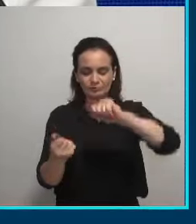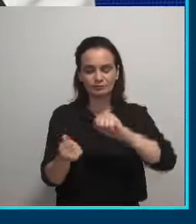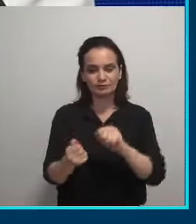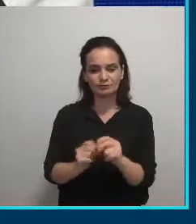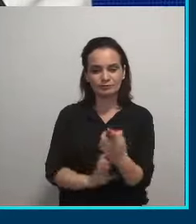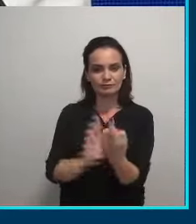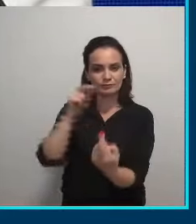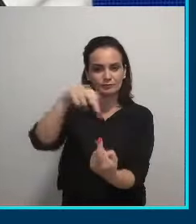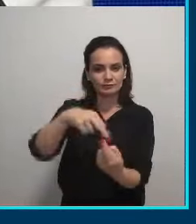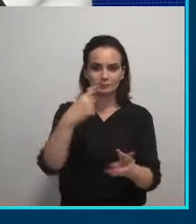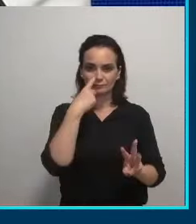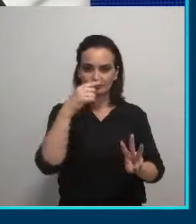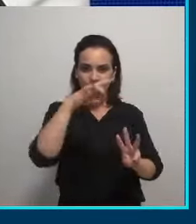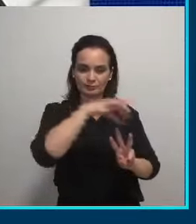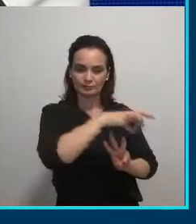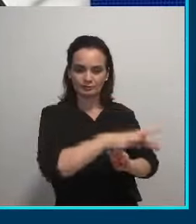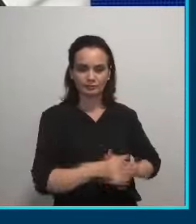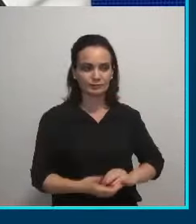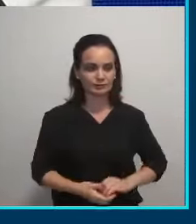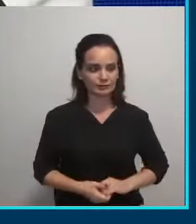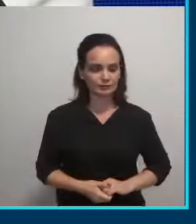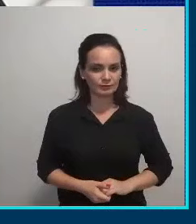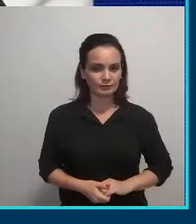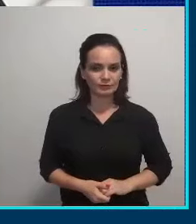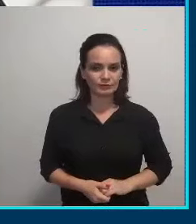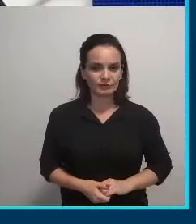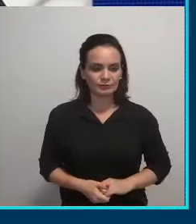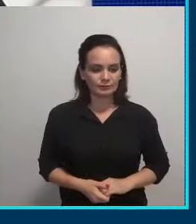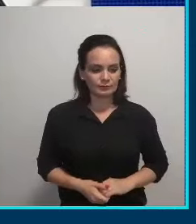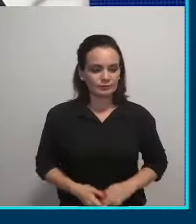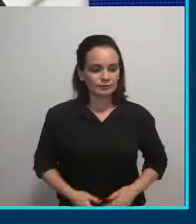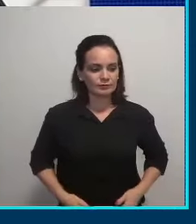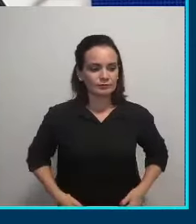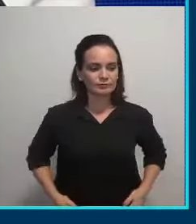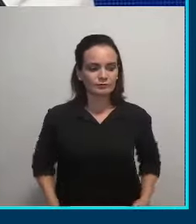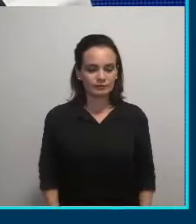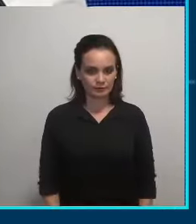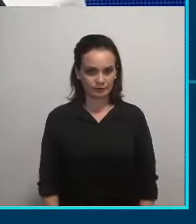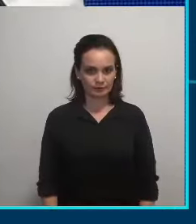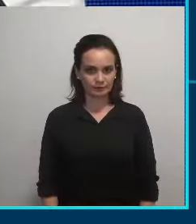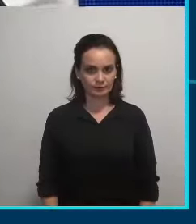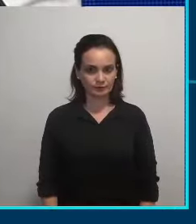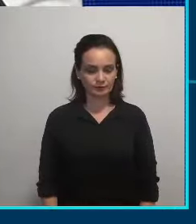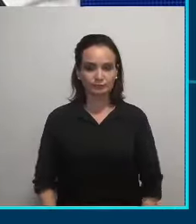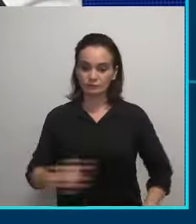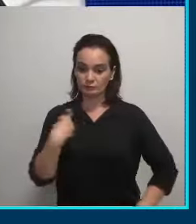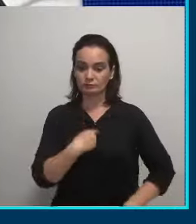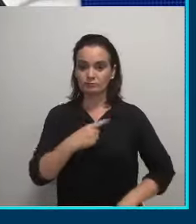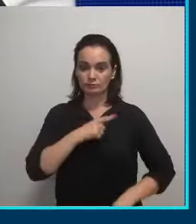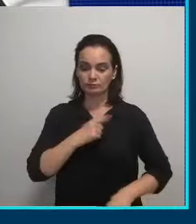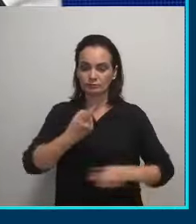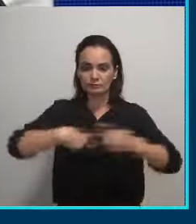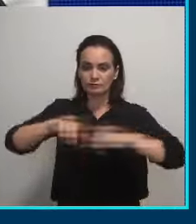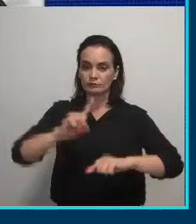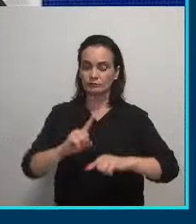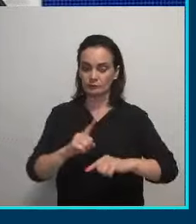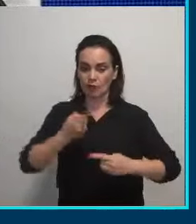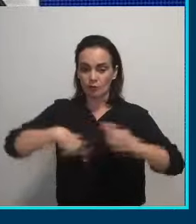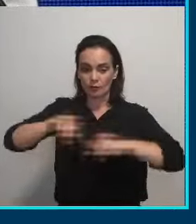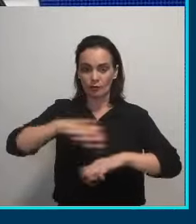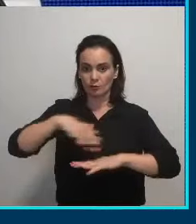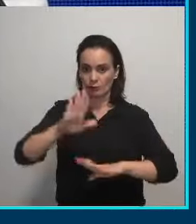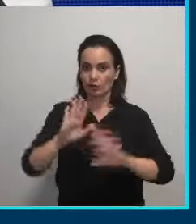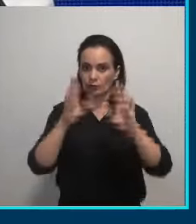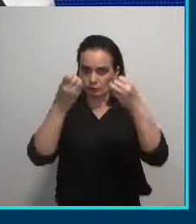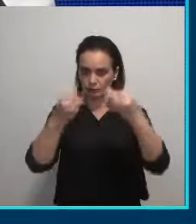Bom, nós tivemos muitos avanços nessa questão e vamos avançar ainda mais. explicar para vocês. Quando nós